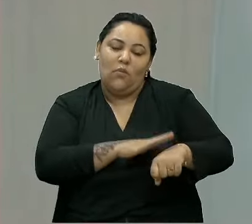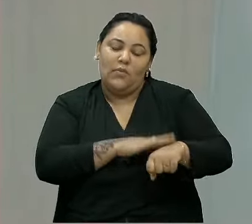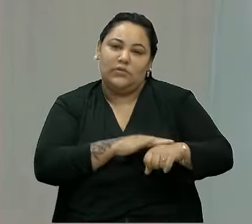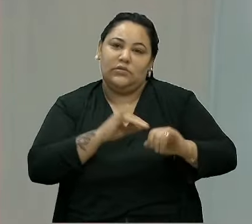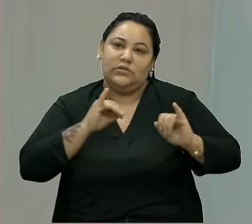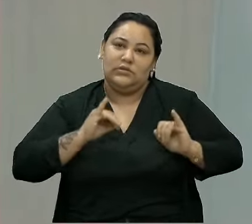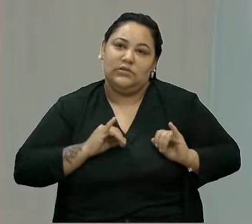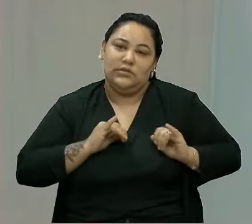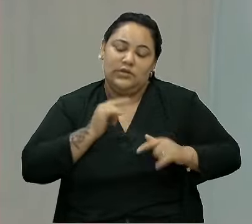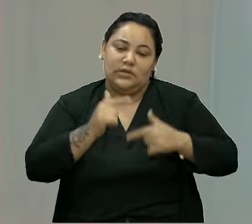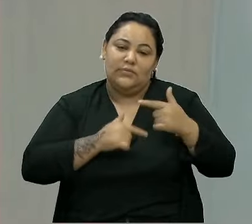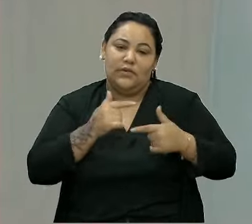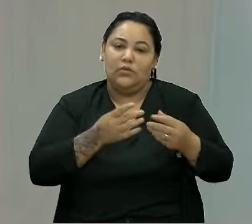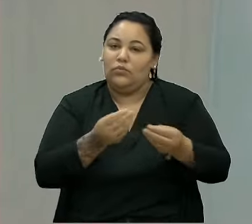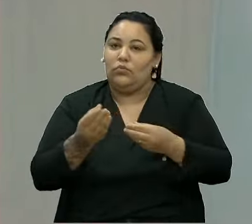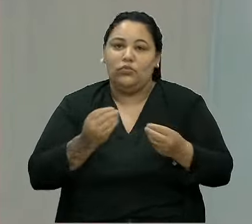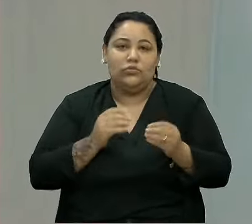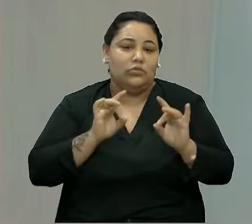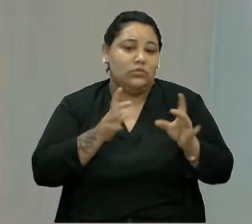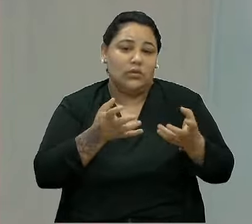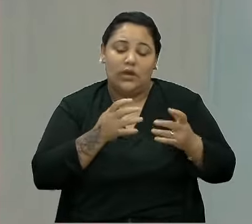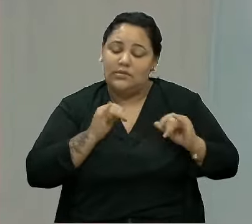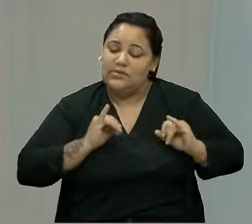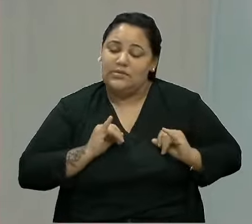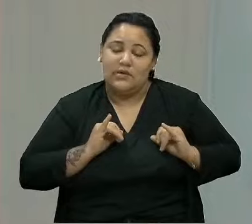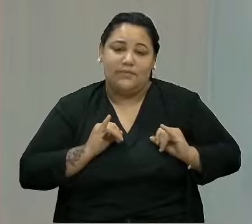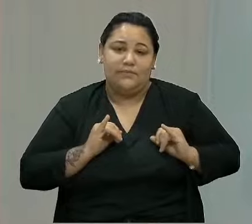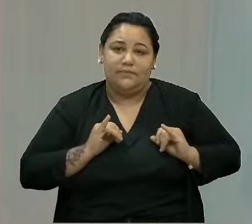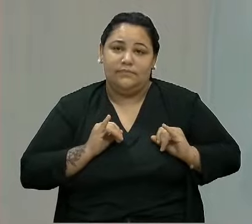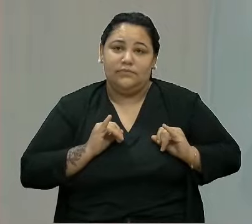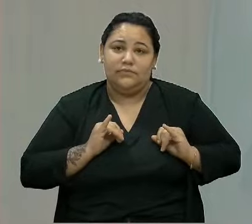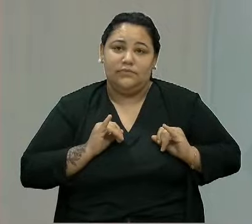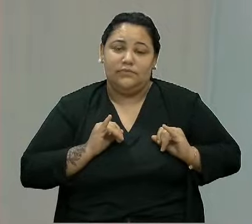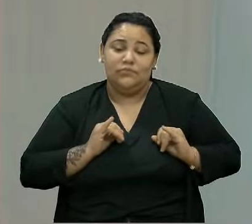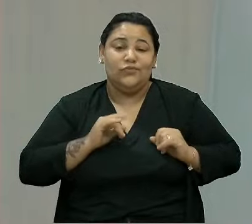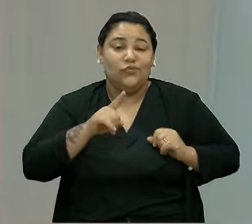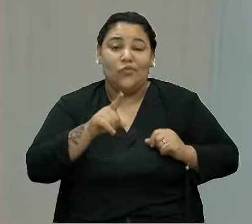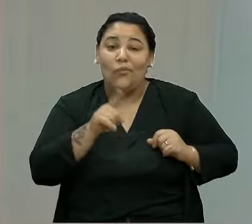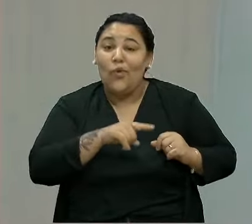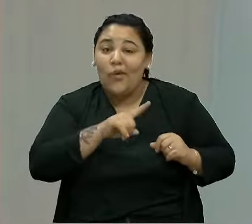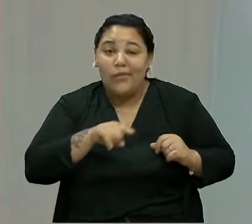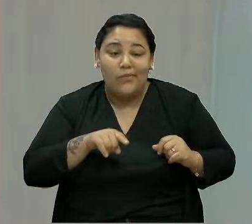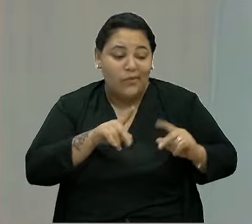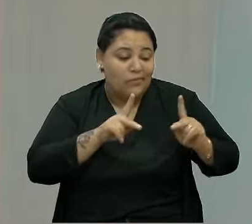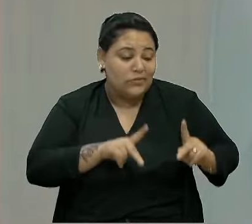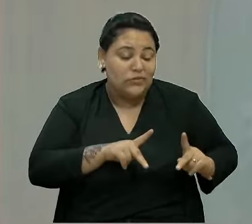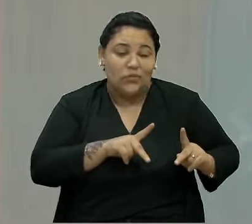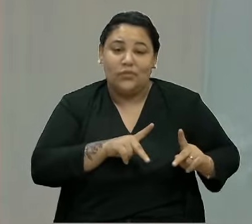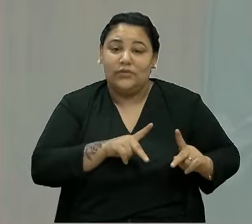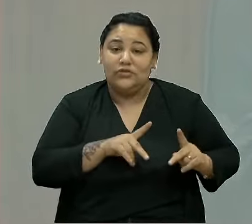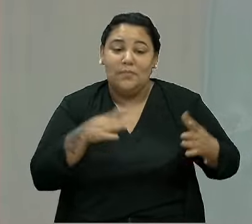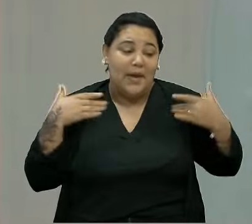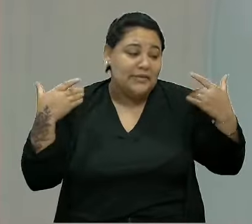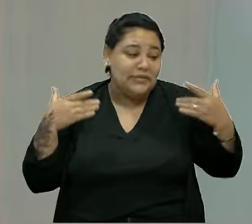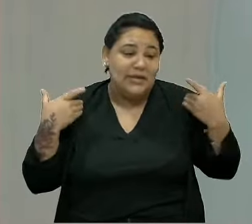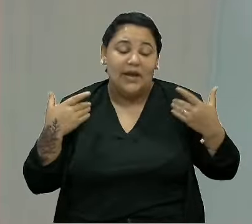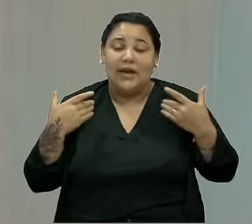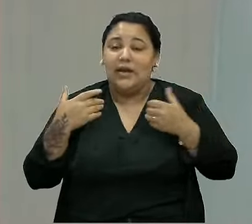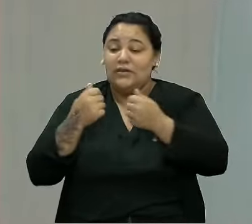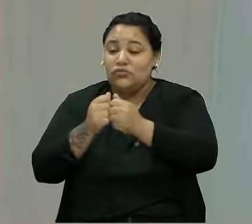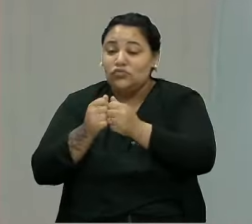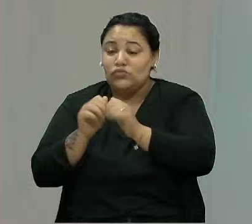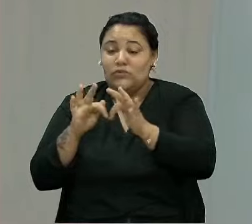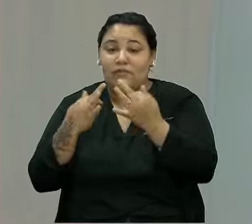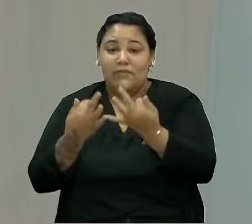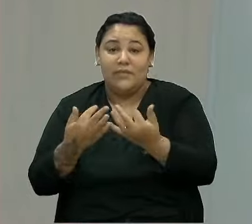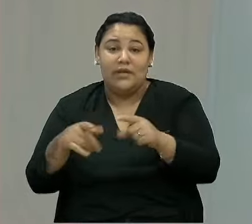trabalhando muito só quer descansar? Tu priva as pessoas de estar no lazer, de estar com a família, de